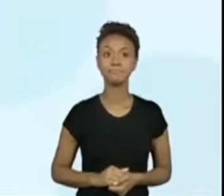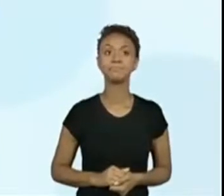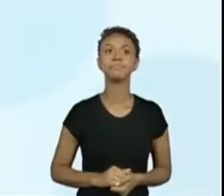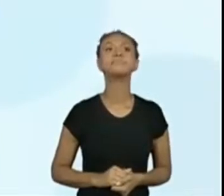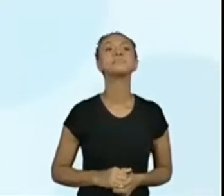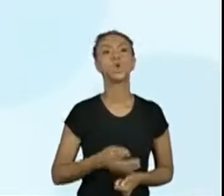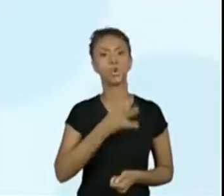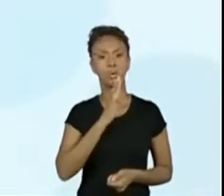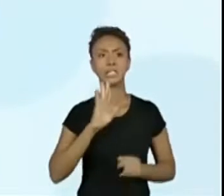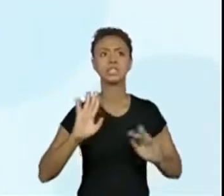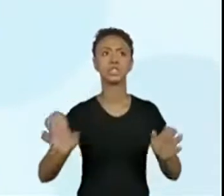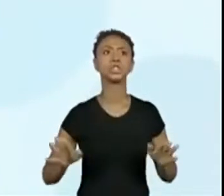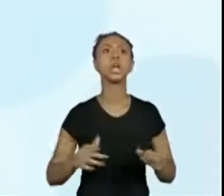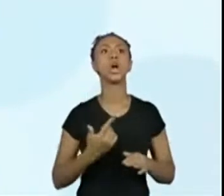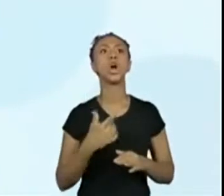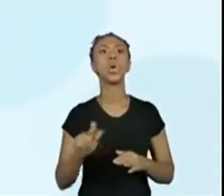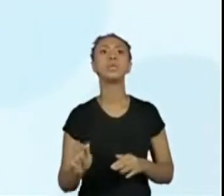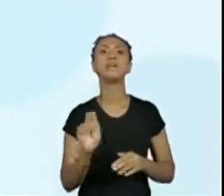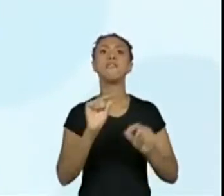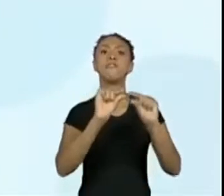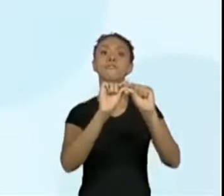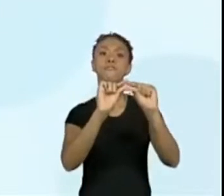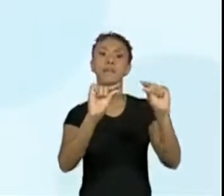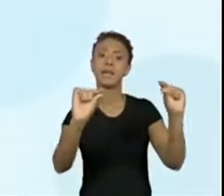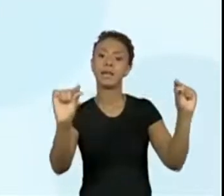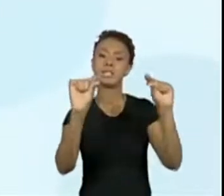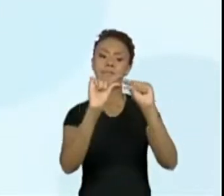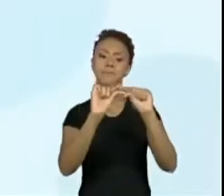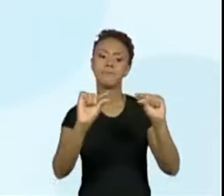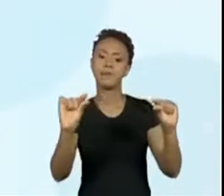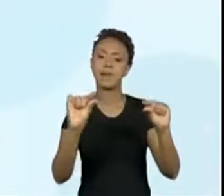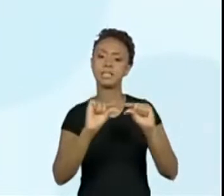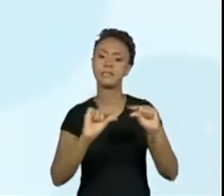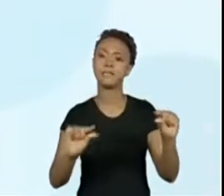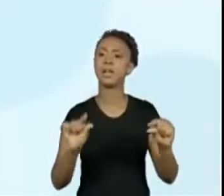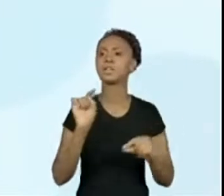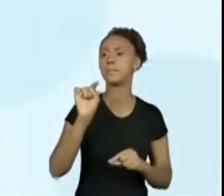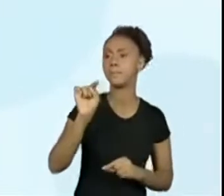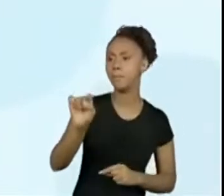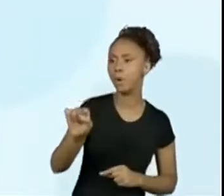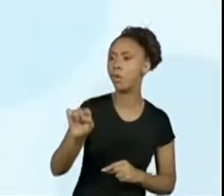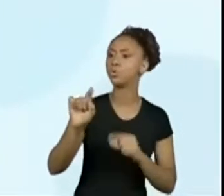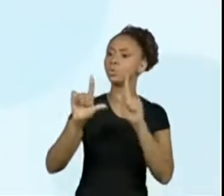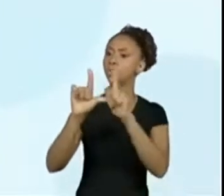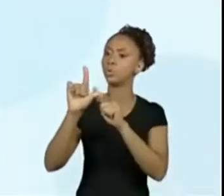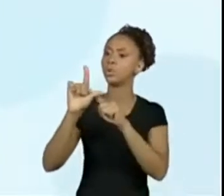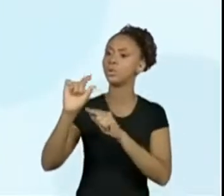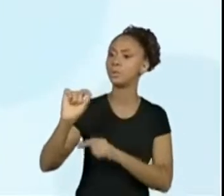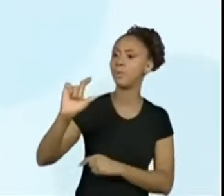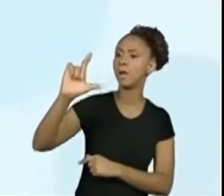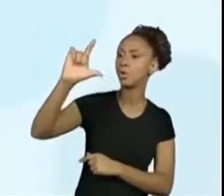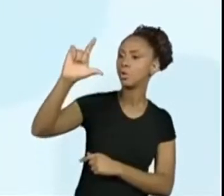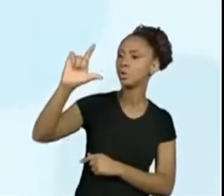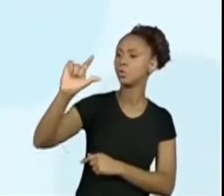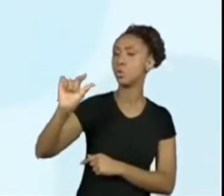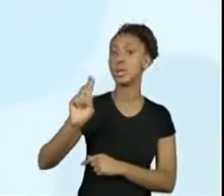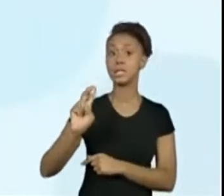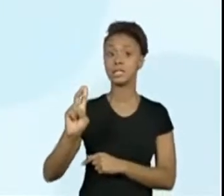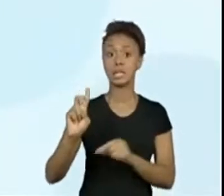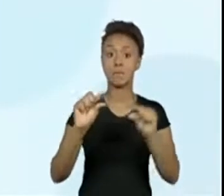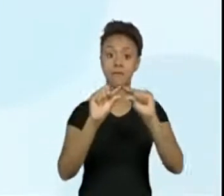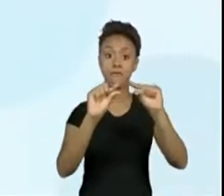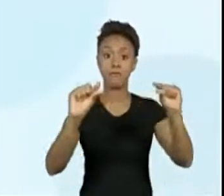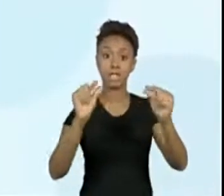Outra de segmentar corretamente as frases de um texto, utilizando ponto final, utilizando letra maiúscula, no início de frases.